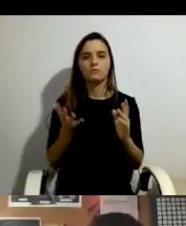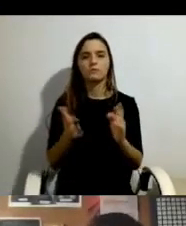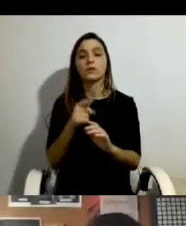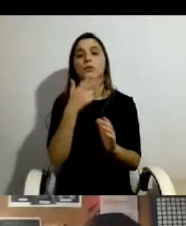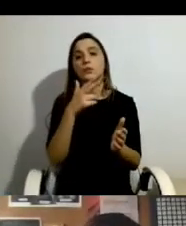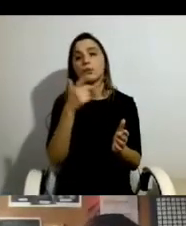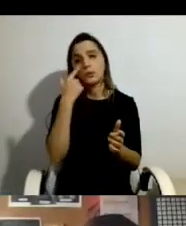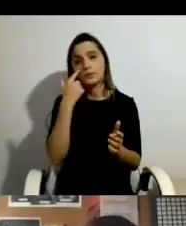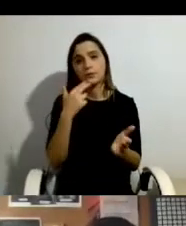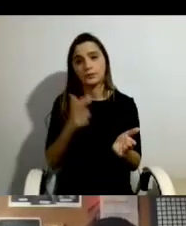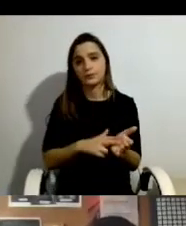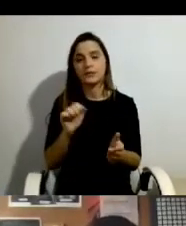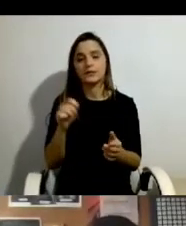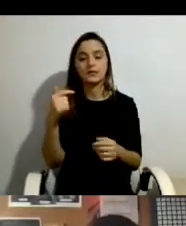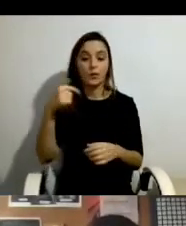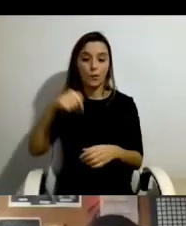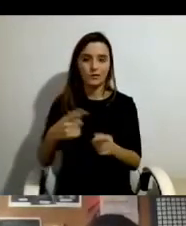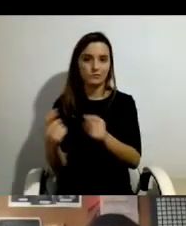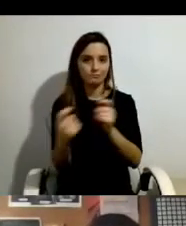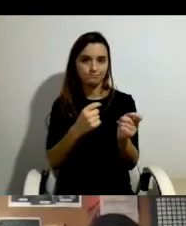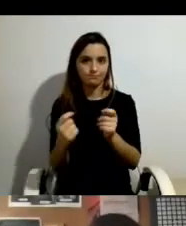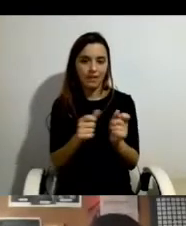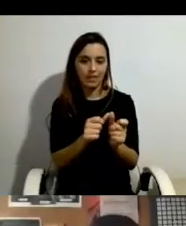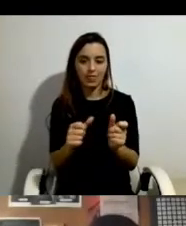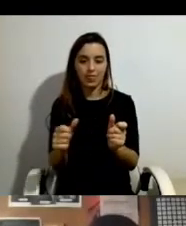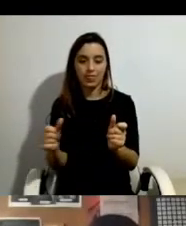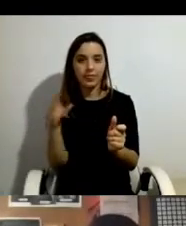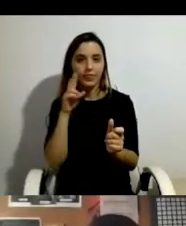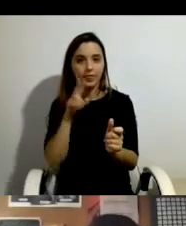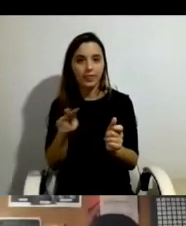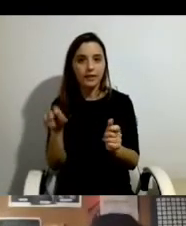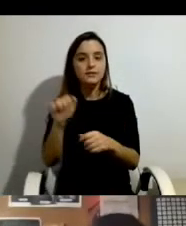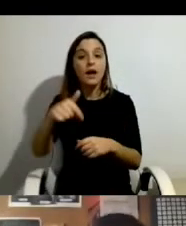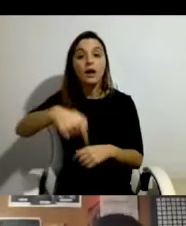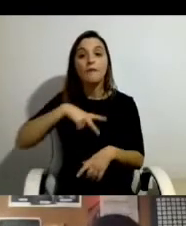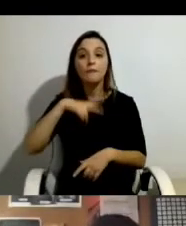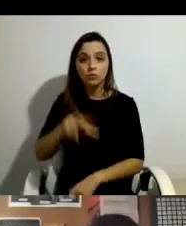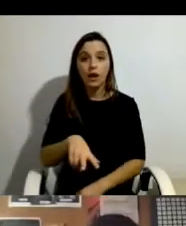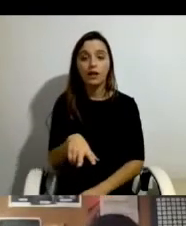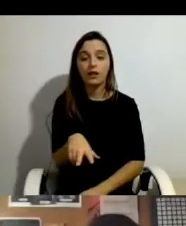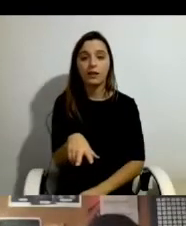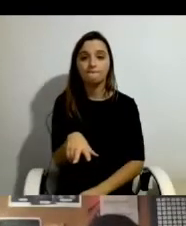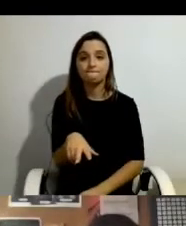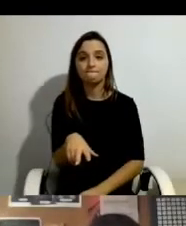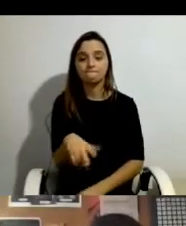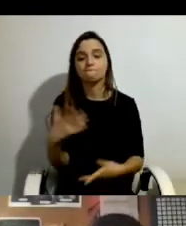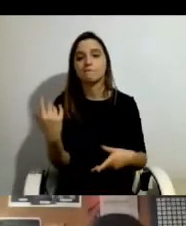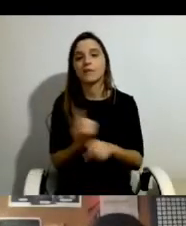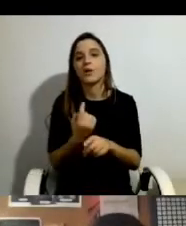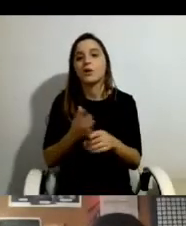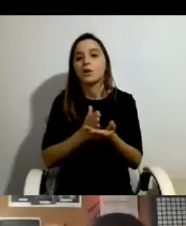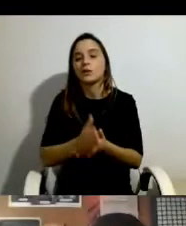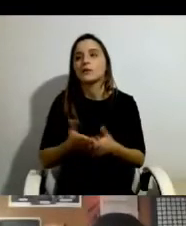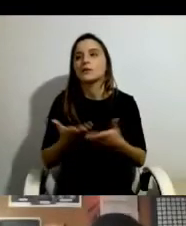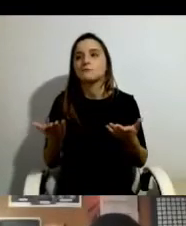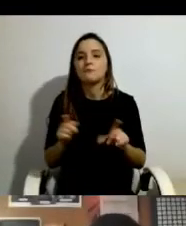hoje ao longo do debate, de que aqui em Portugal estas coisas continuam a ser, como aqui dizem, um acontecimento do